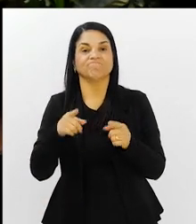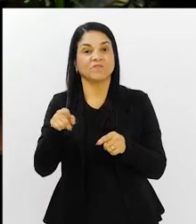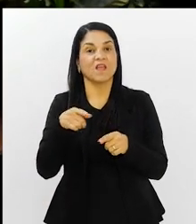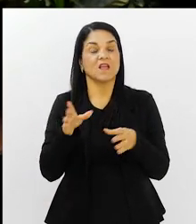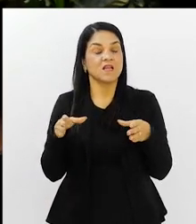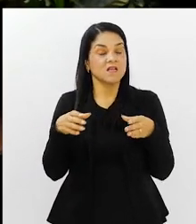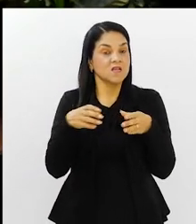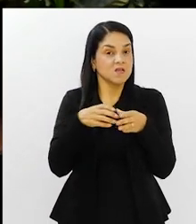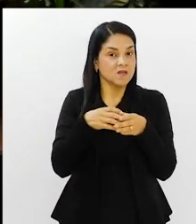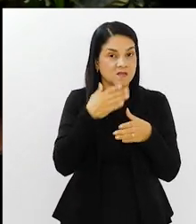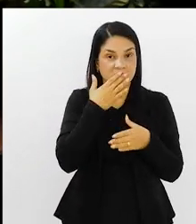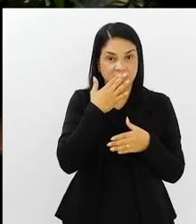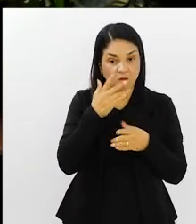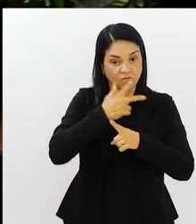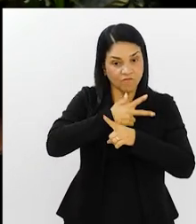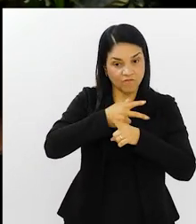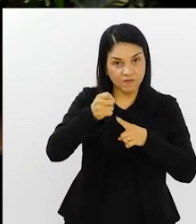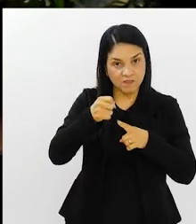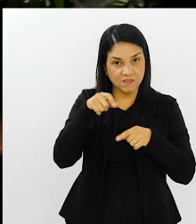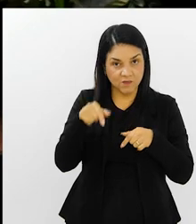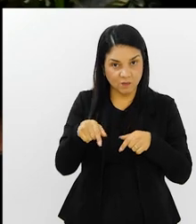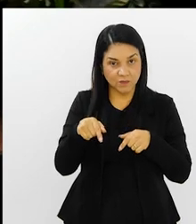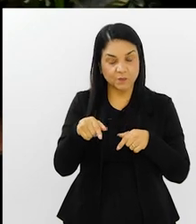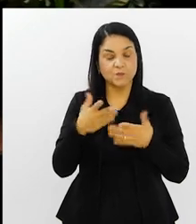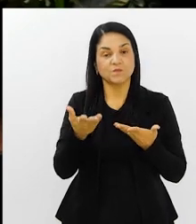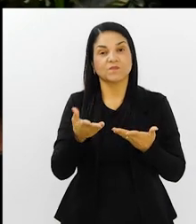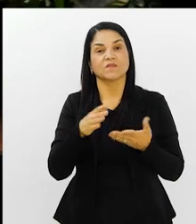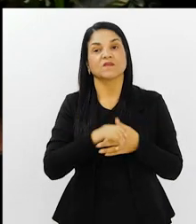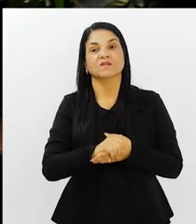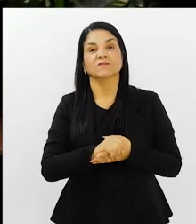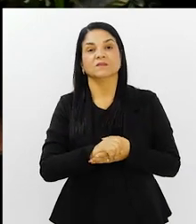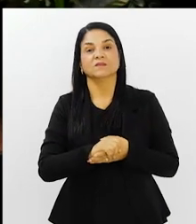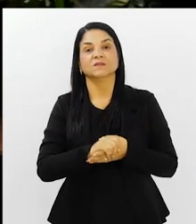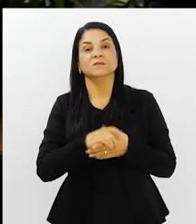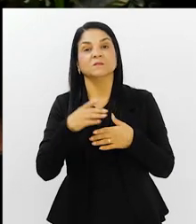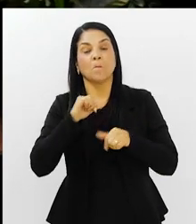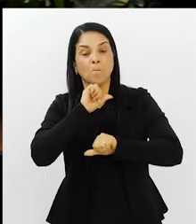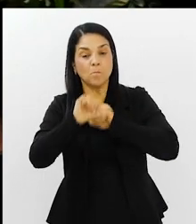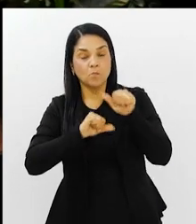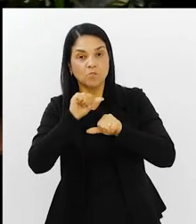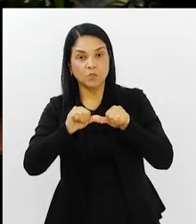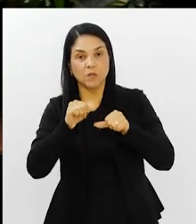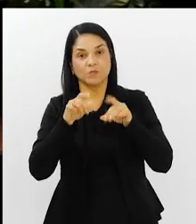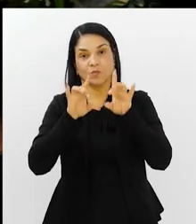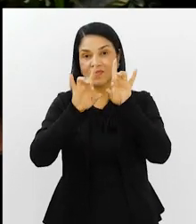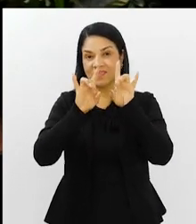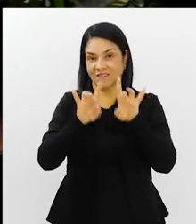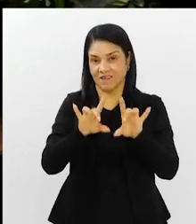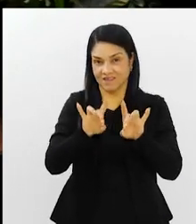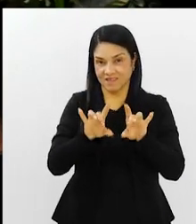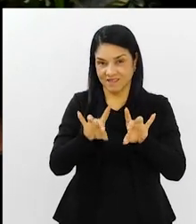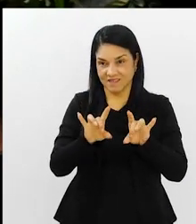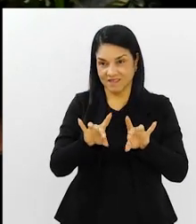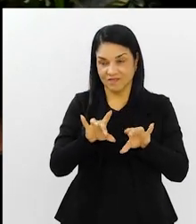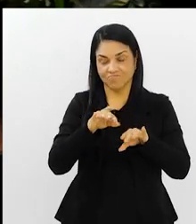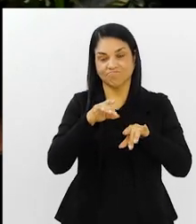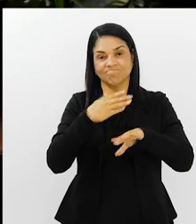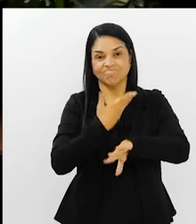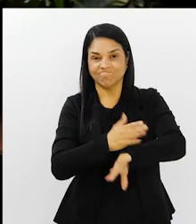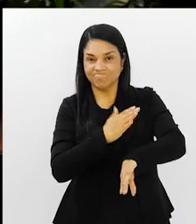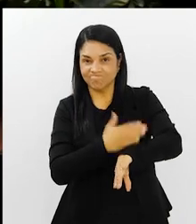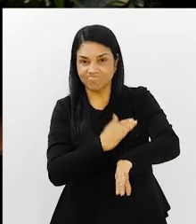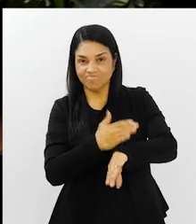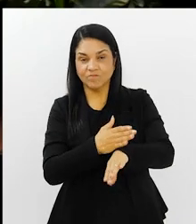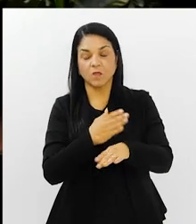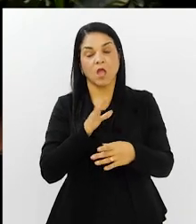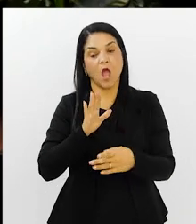Mas lá a seleção vencia, no Defensores de El Chaco. Ô Wagner, mudamos o treinador, Dorival Júnior, que ajudou o Vasco a sair